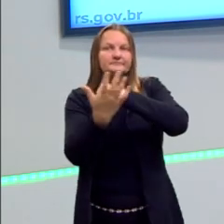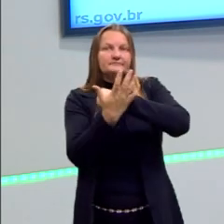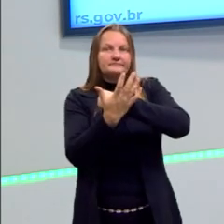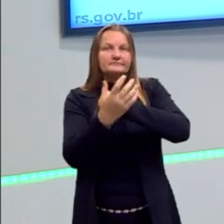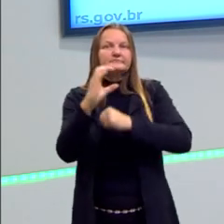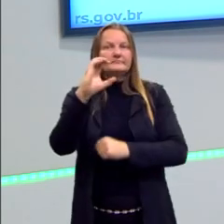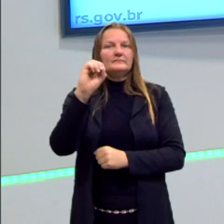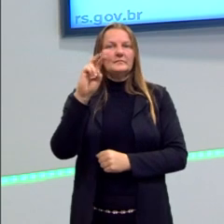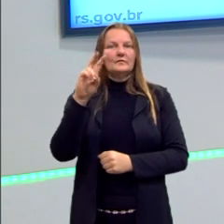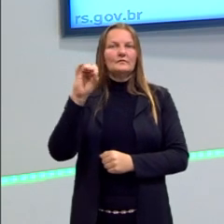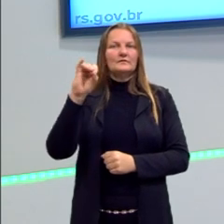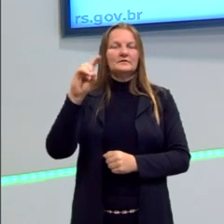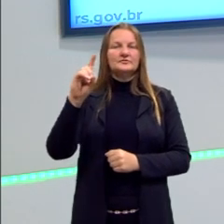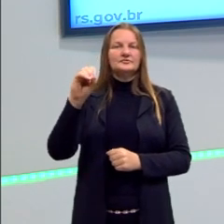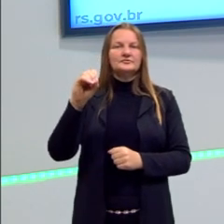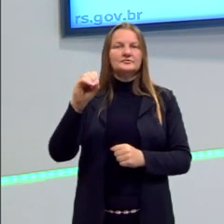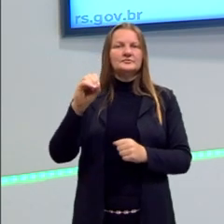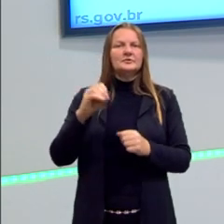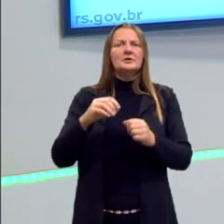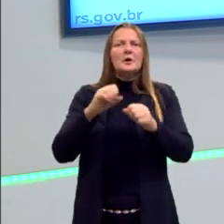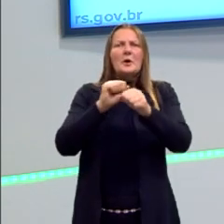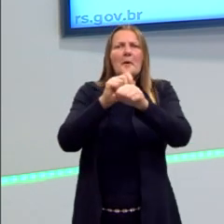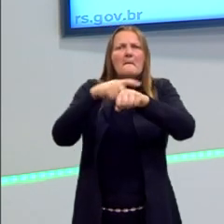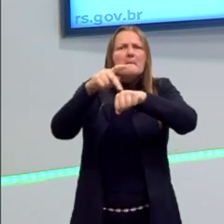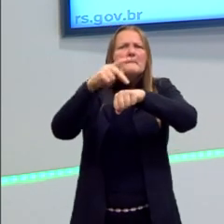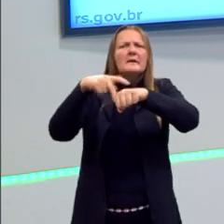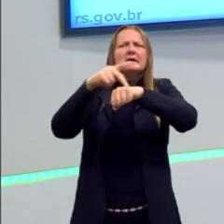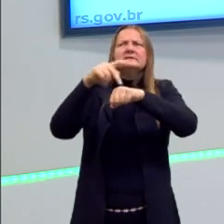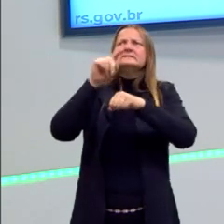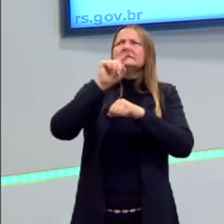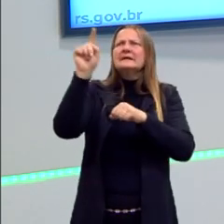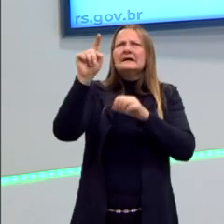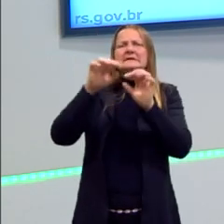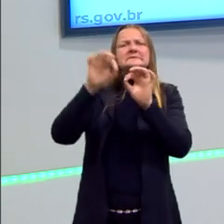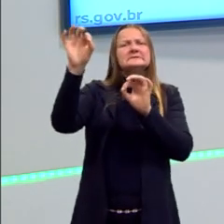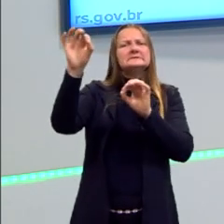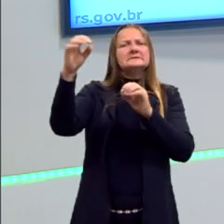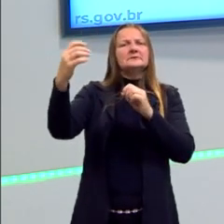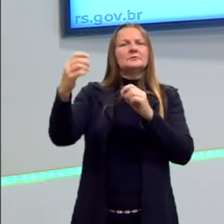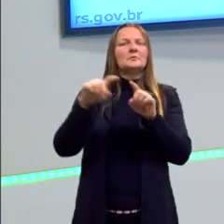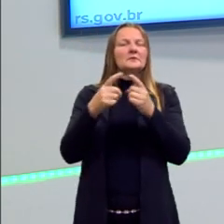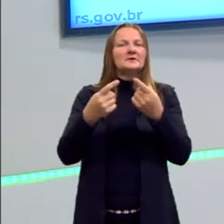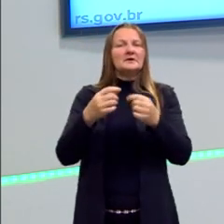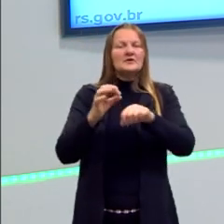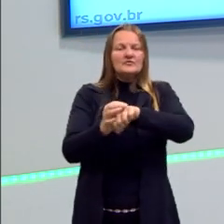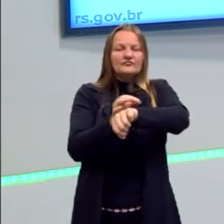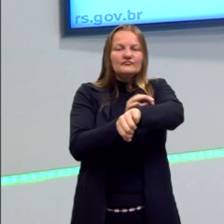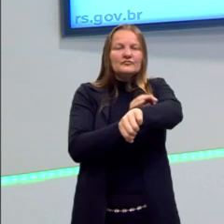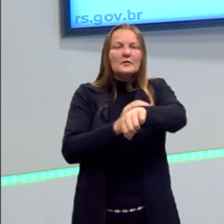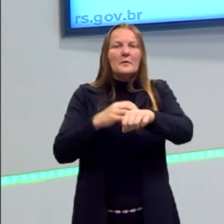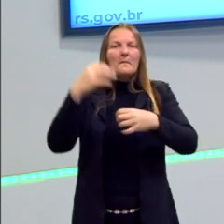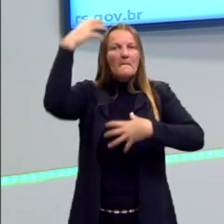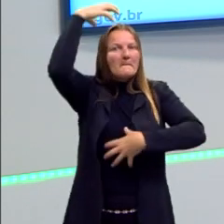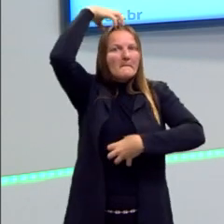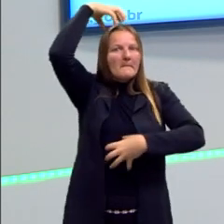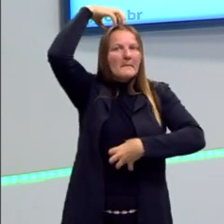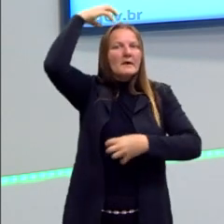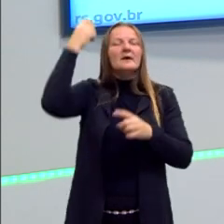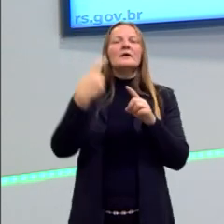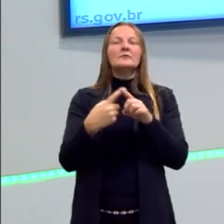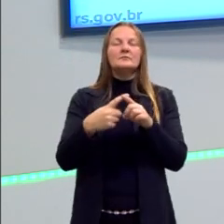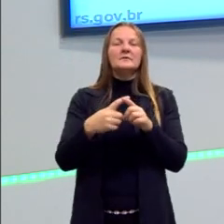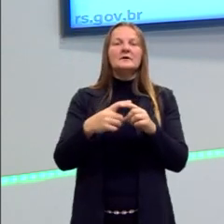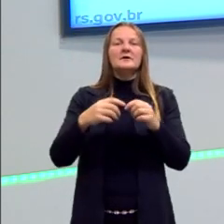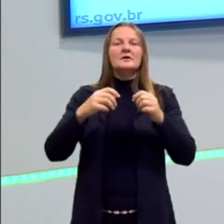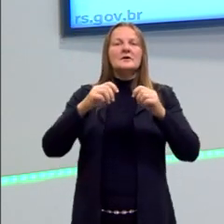começa em outro país muito distante de nós e nos afeta. A varil dos macacos, a própria guerra da Ucrânia